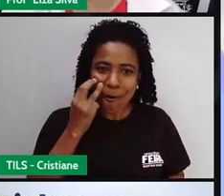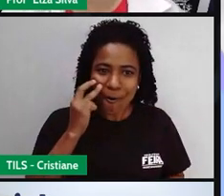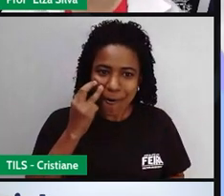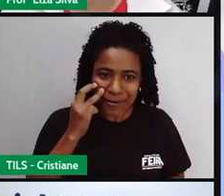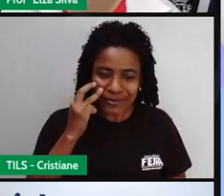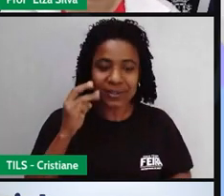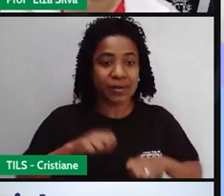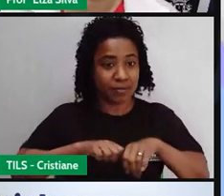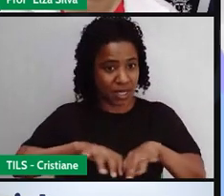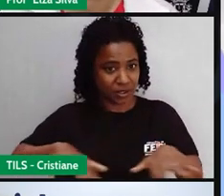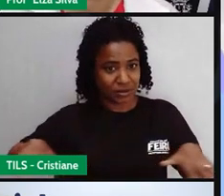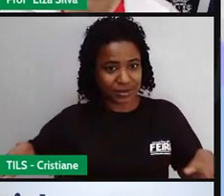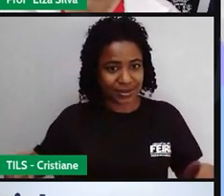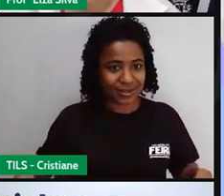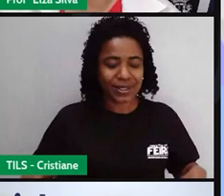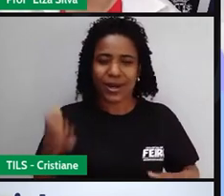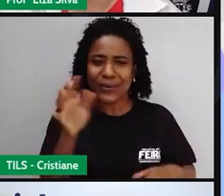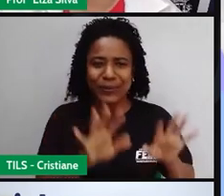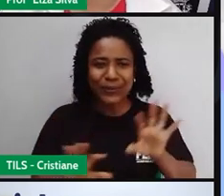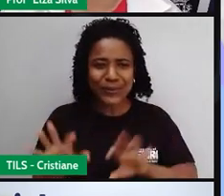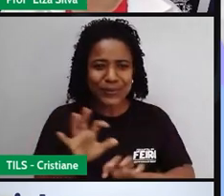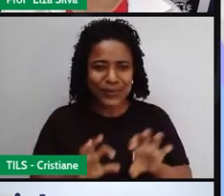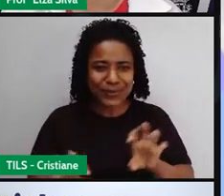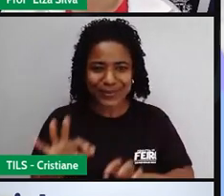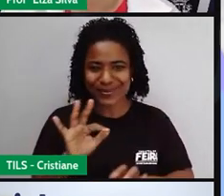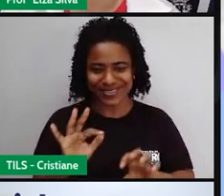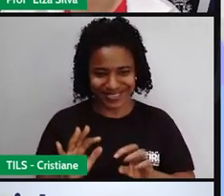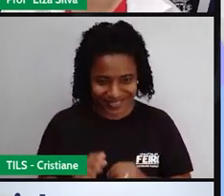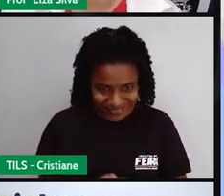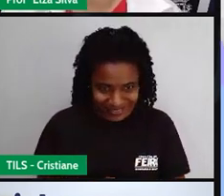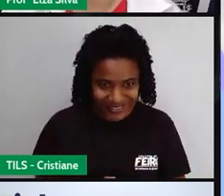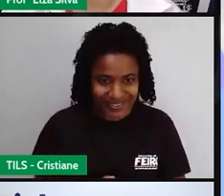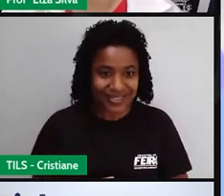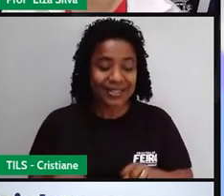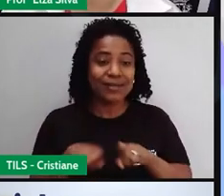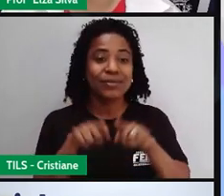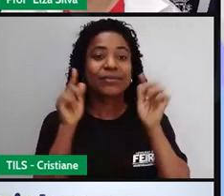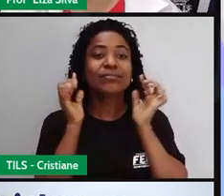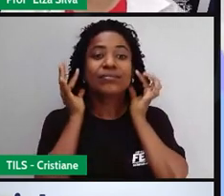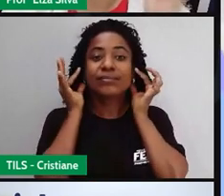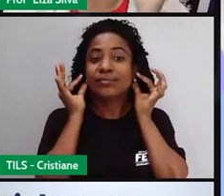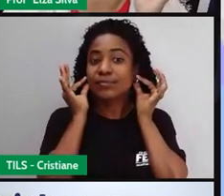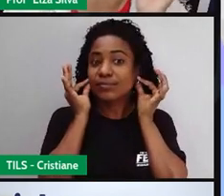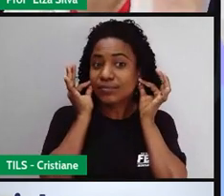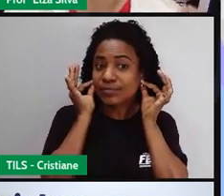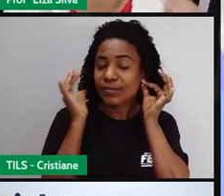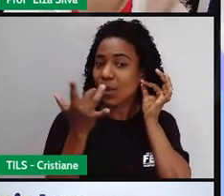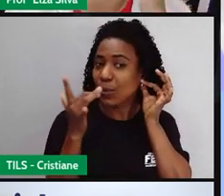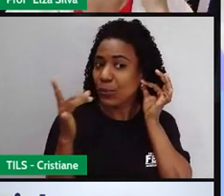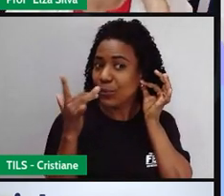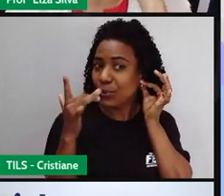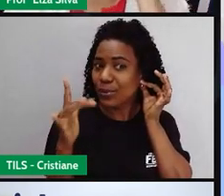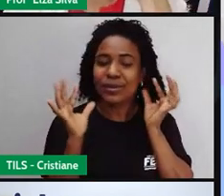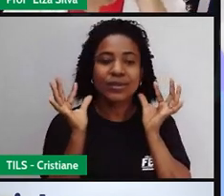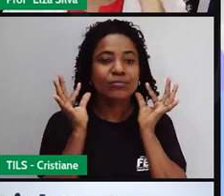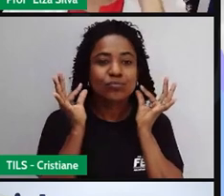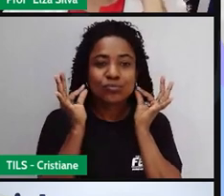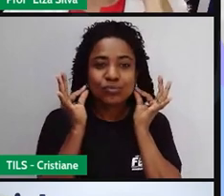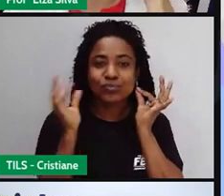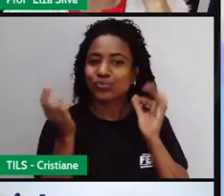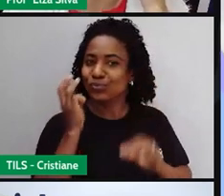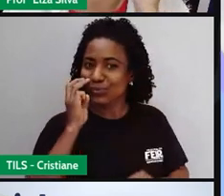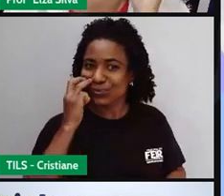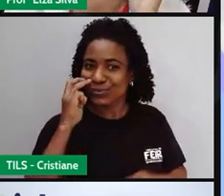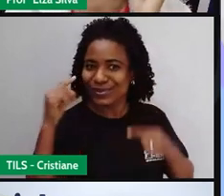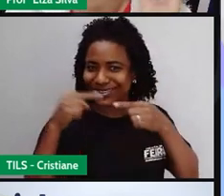saias estampadas. Além disso, meu brinco é dourado com uma pedra rosa. Estou toda